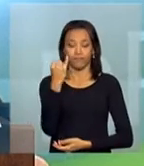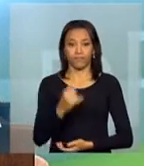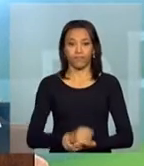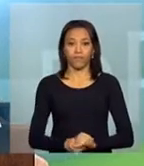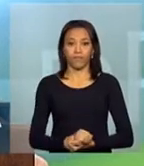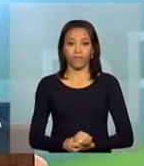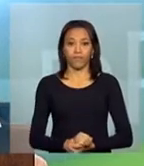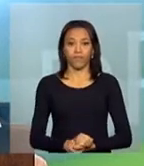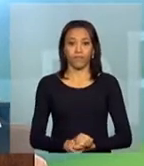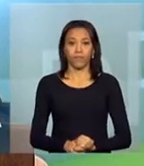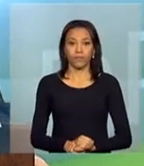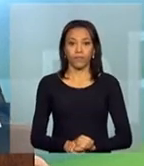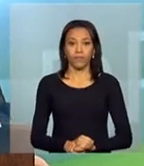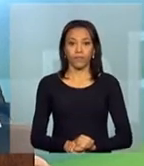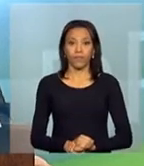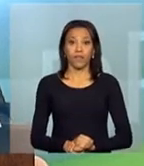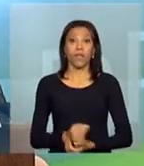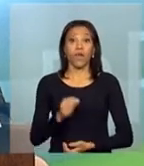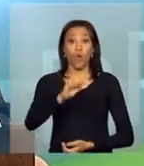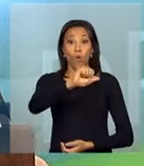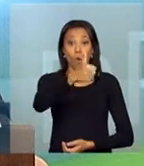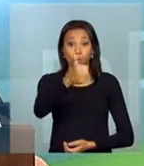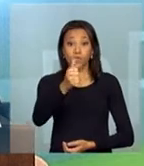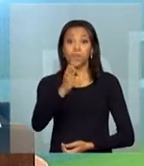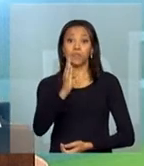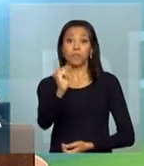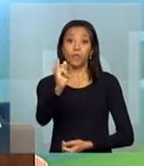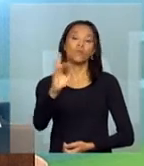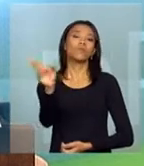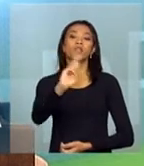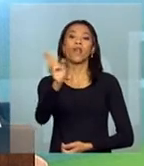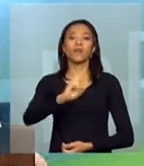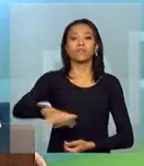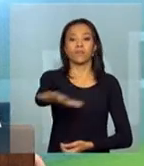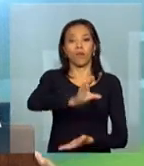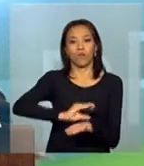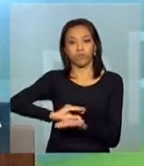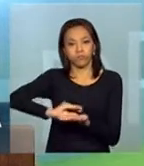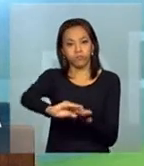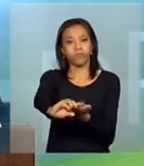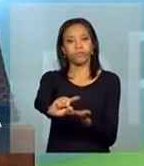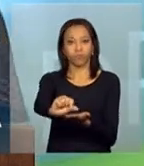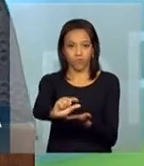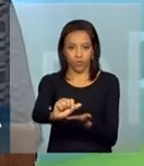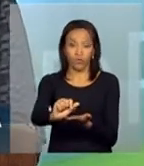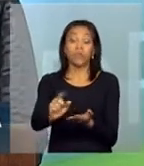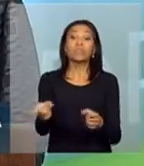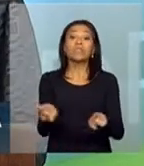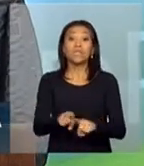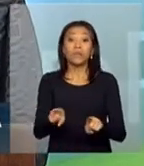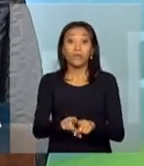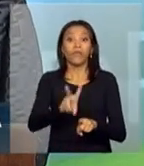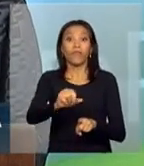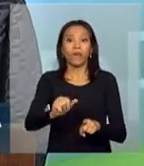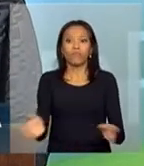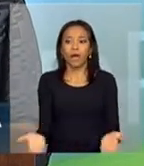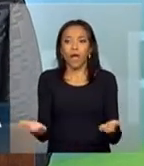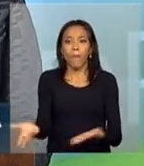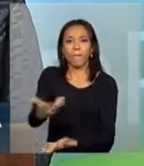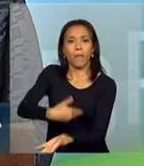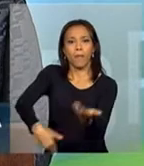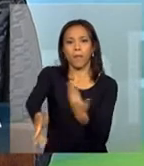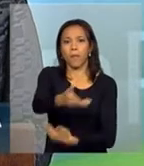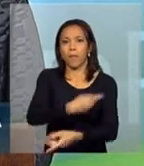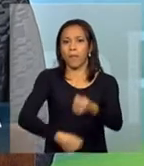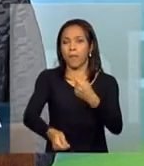Serão 11 bilhões de reais de investimento e, ao mesmo tempo, movimentarão 105